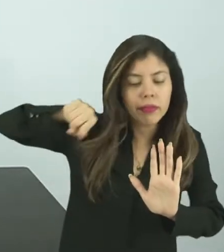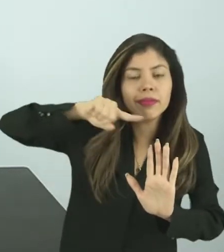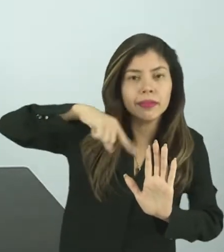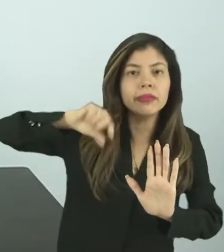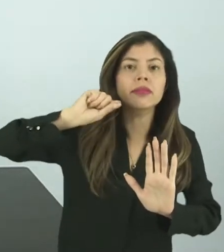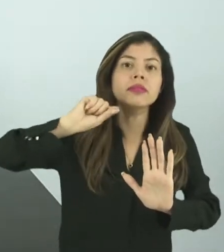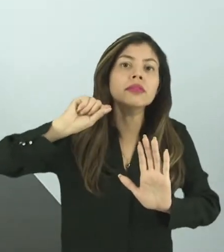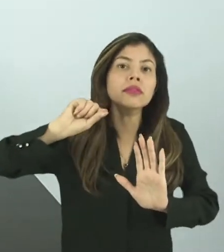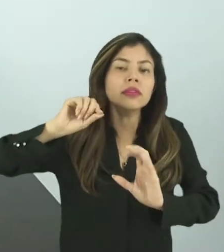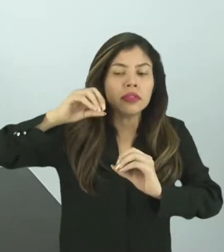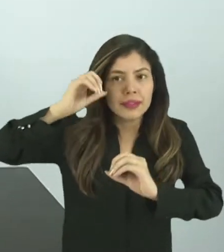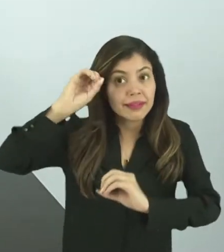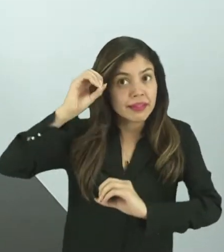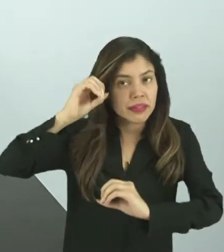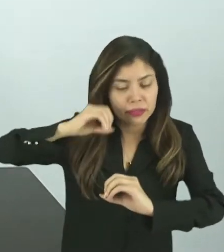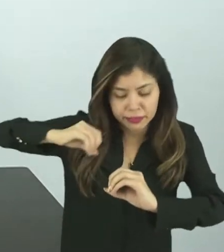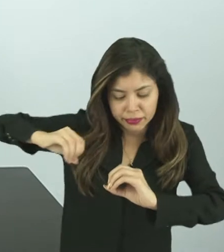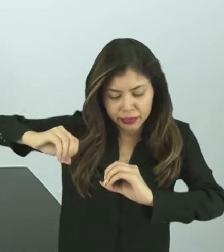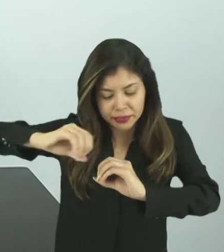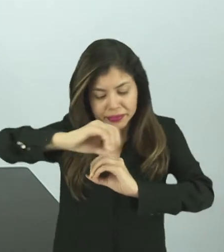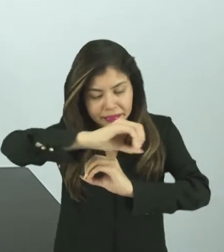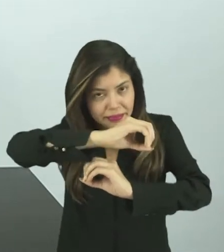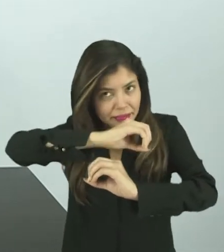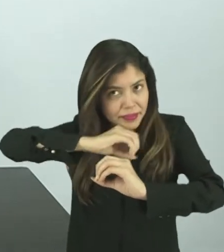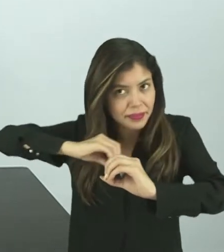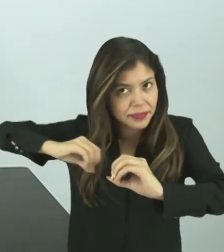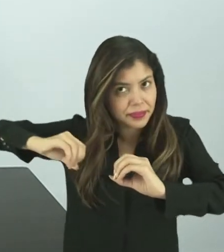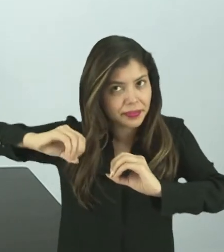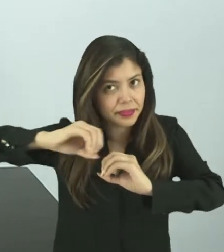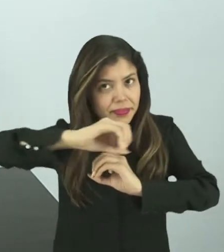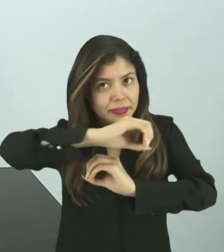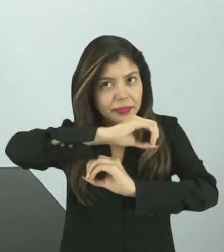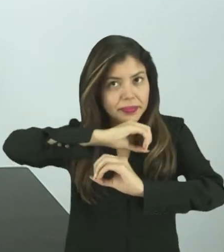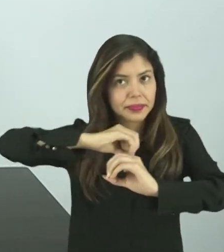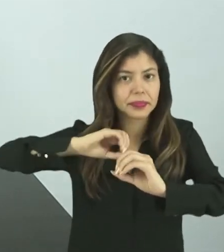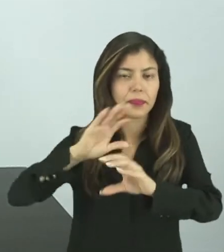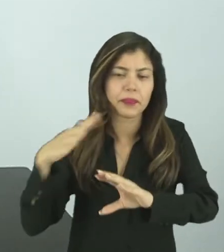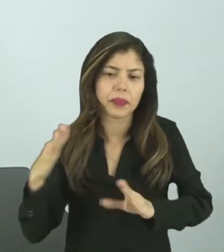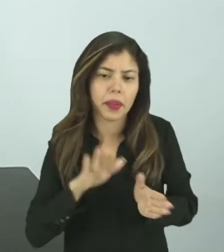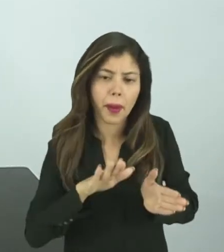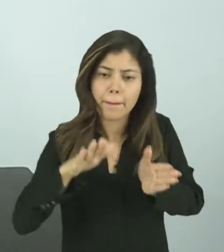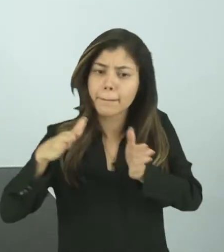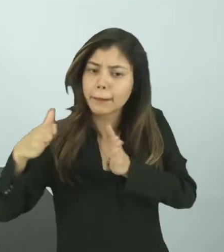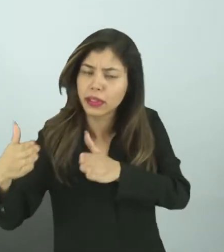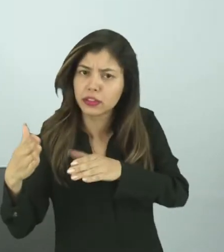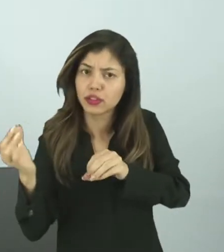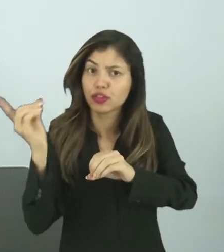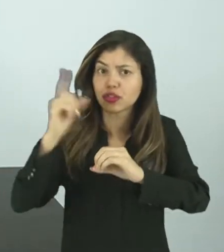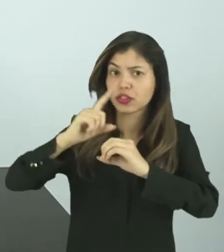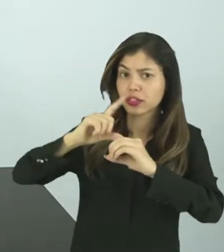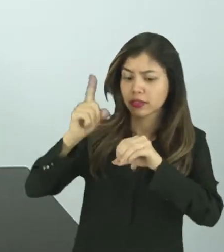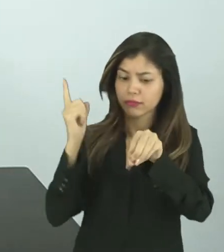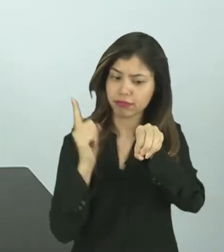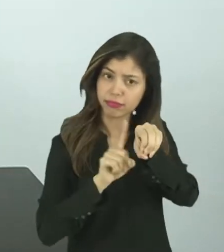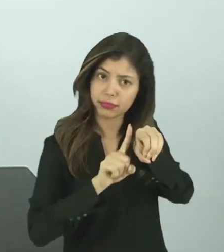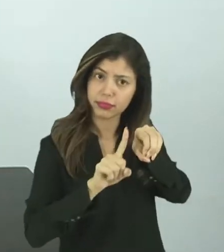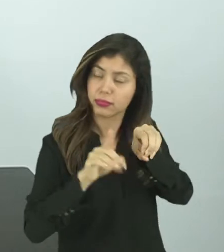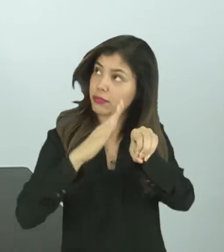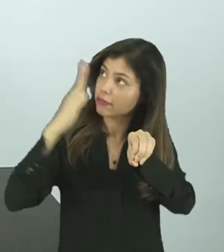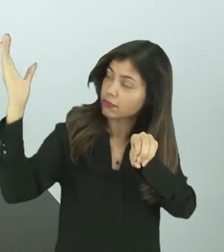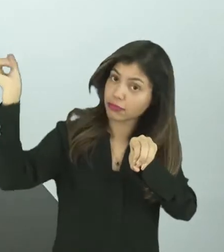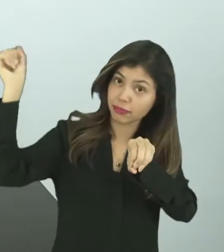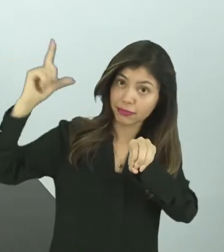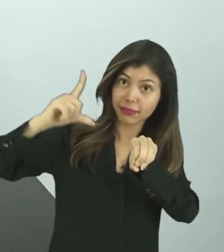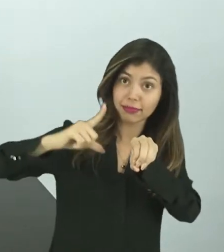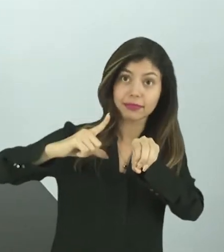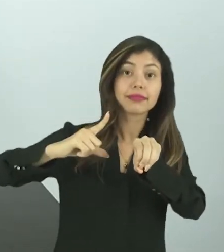é o planeta Terra. E aí quando uma parte da Terra está em direção para o Sol, nós temos